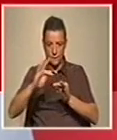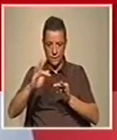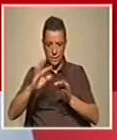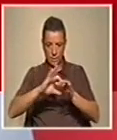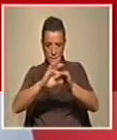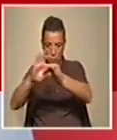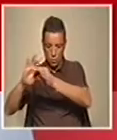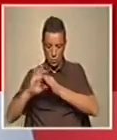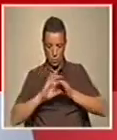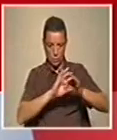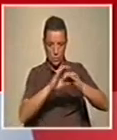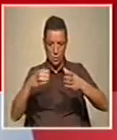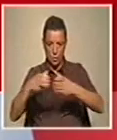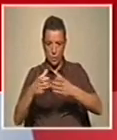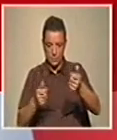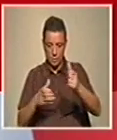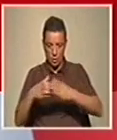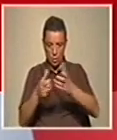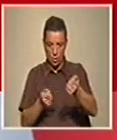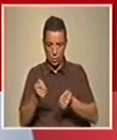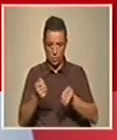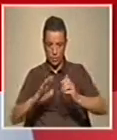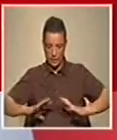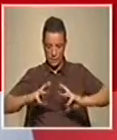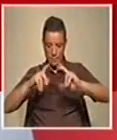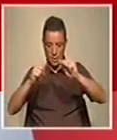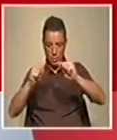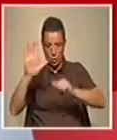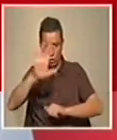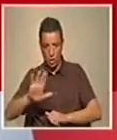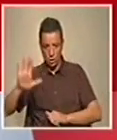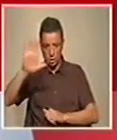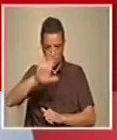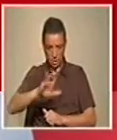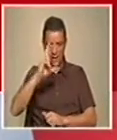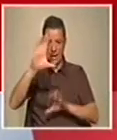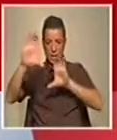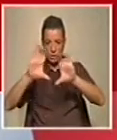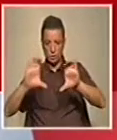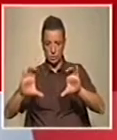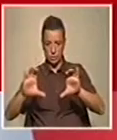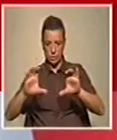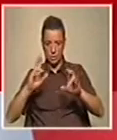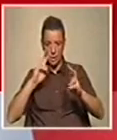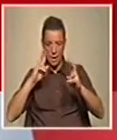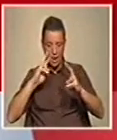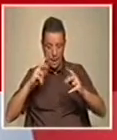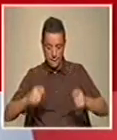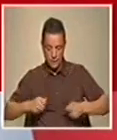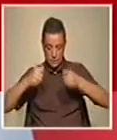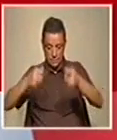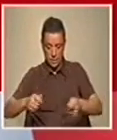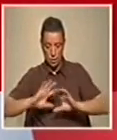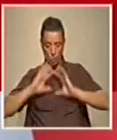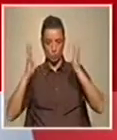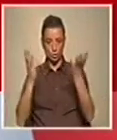colaboração com a Comissão de Coordenação e Desenvolvimento do Norte, com a Comissão de Coordenação da Região Norte, que é um plano de investimentos comuns, que